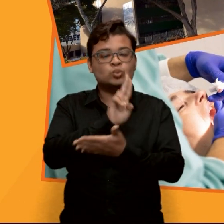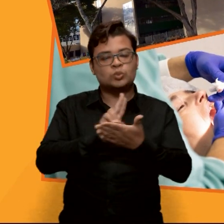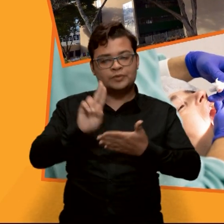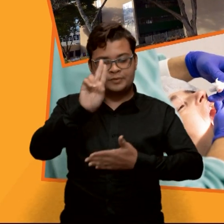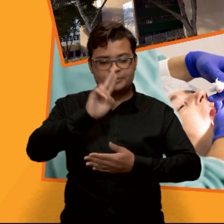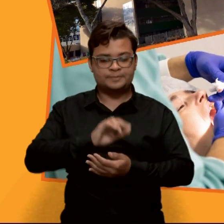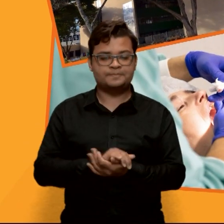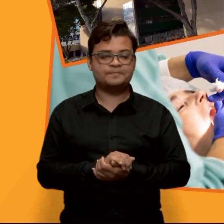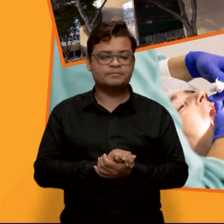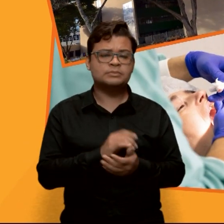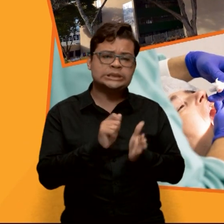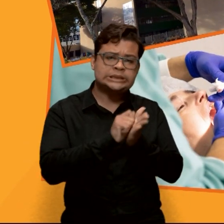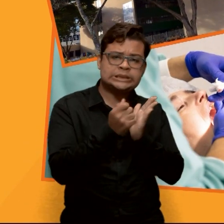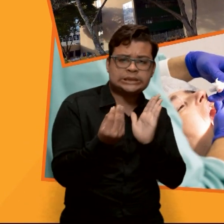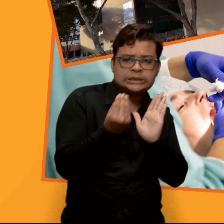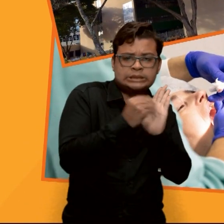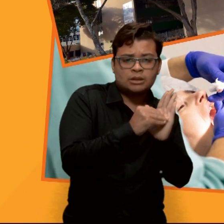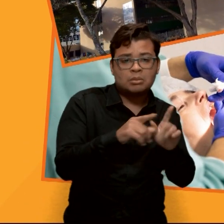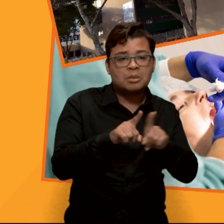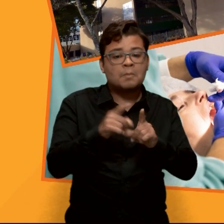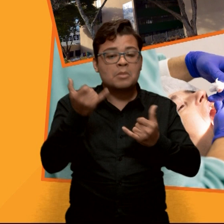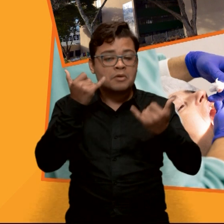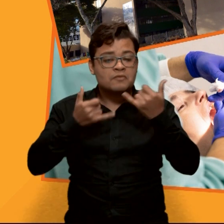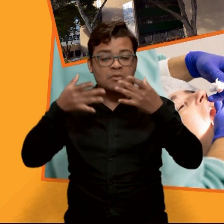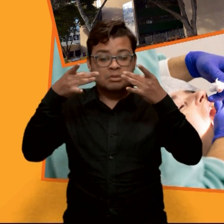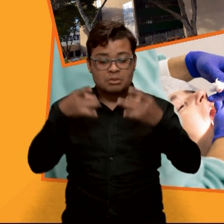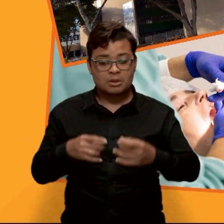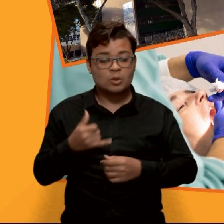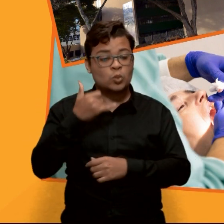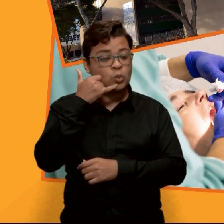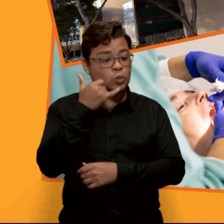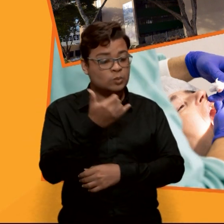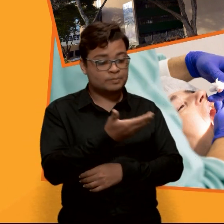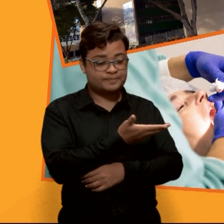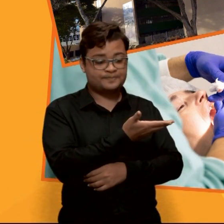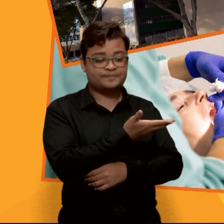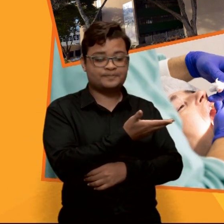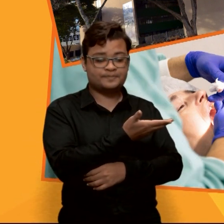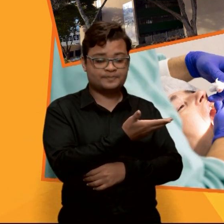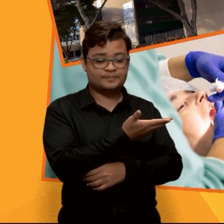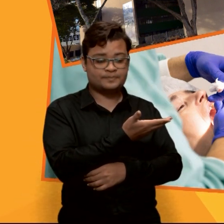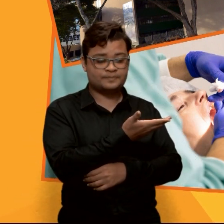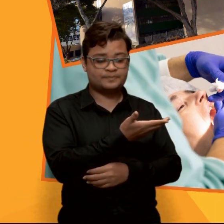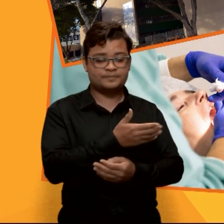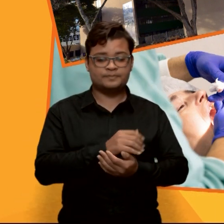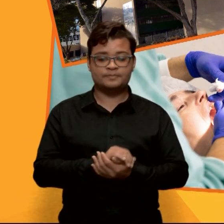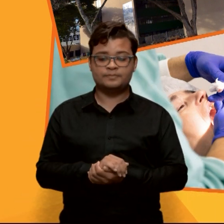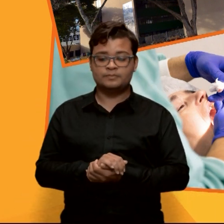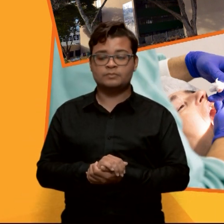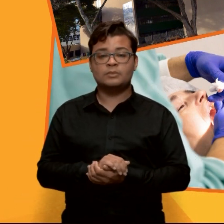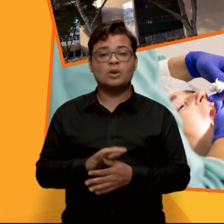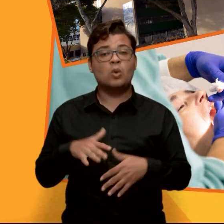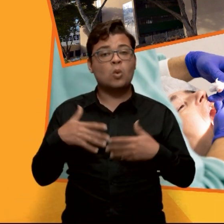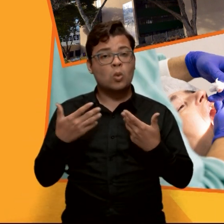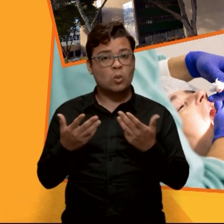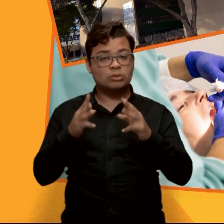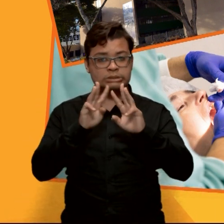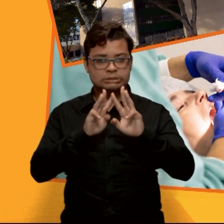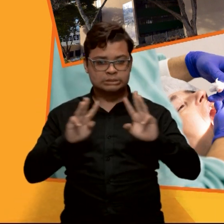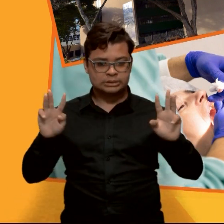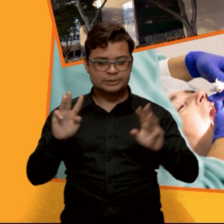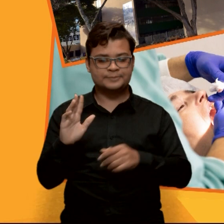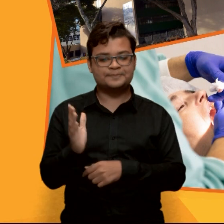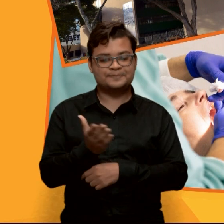Agendamento e informações pelo telefone 3209 6068